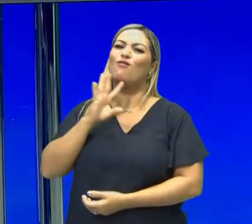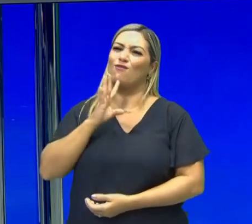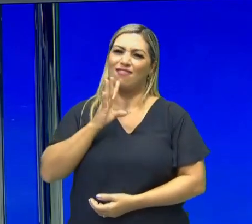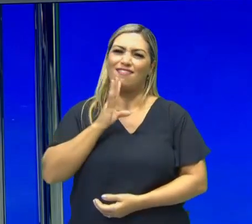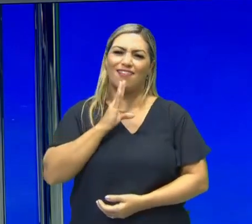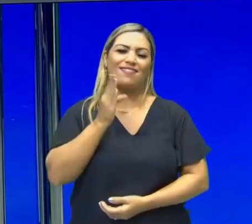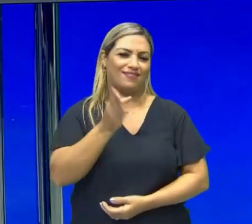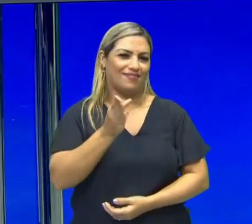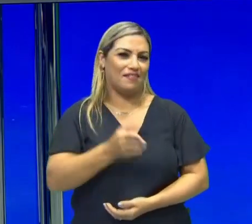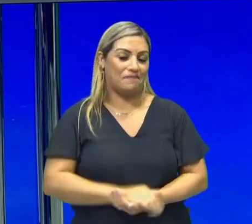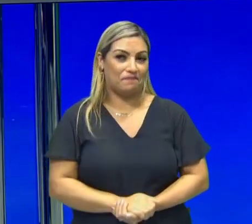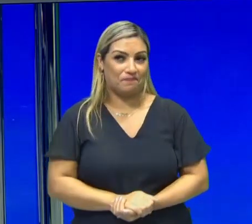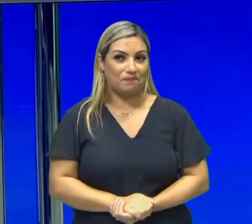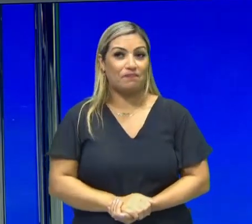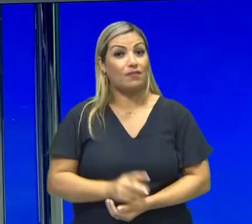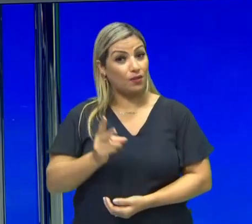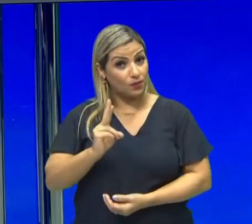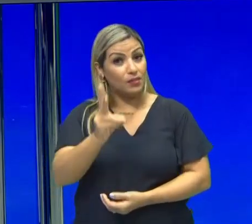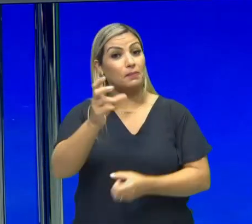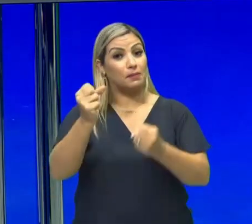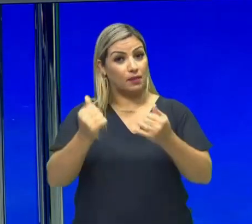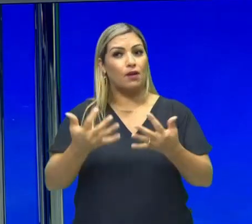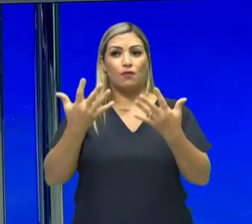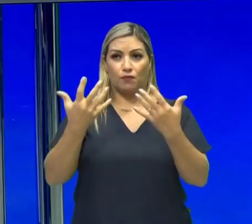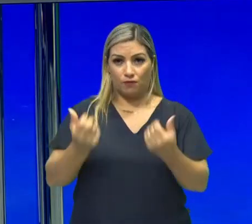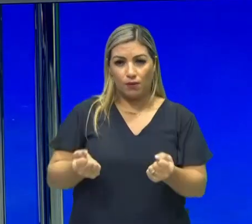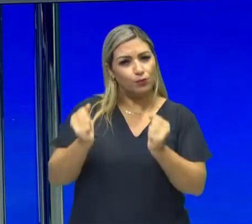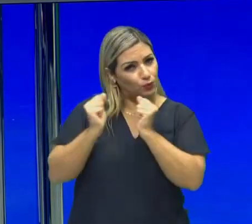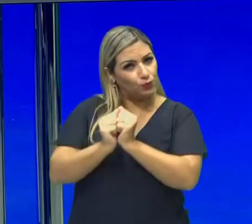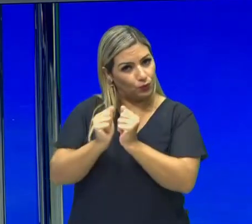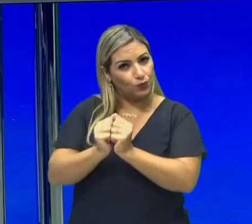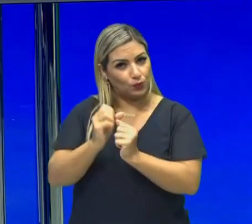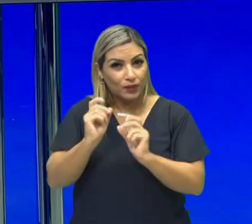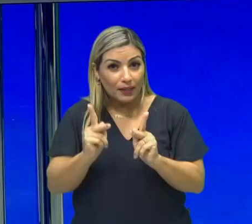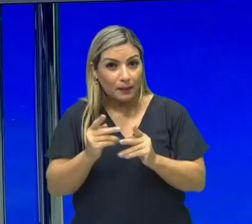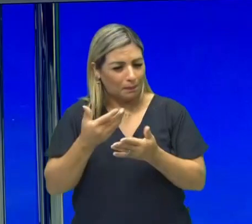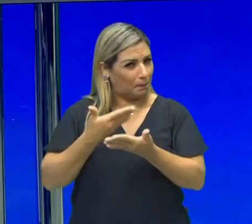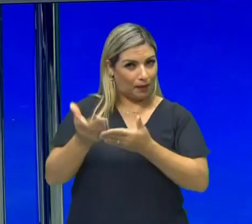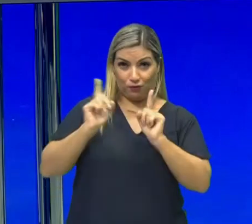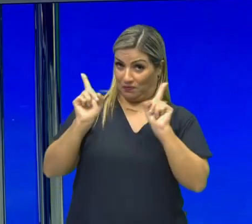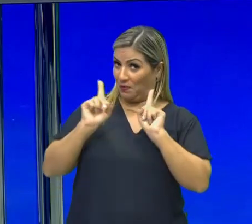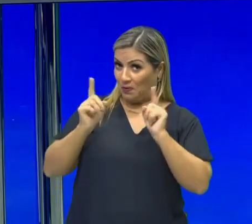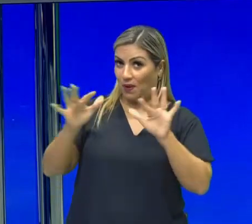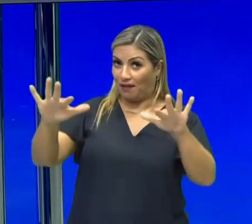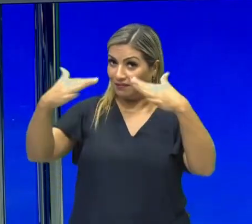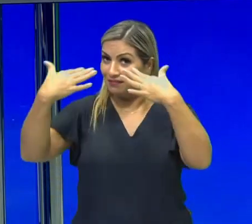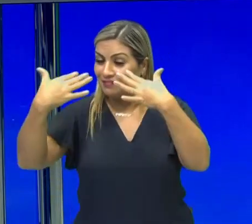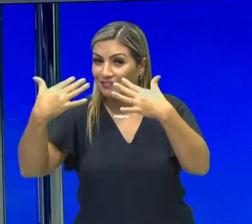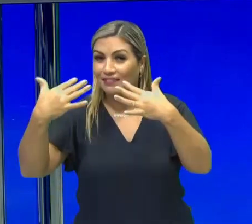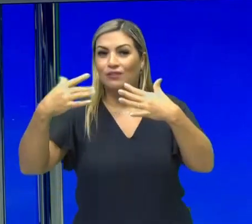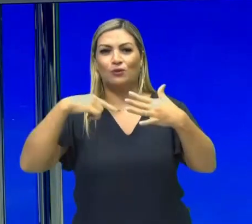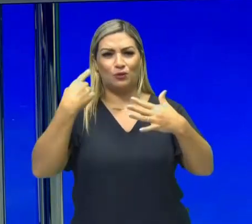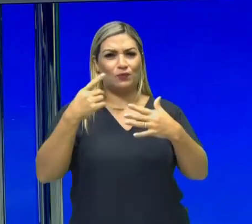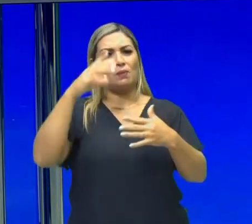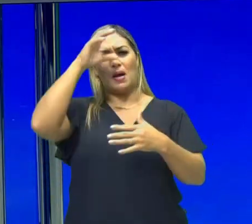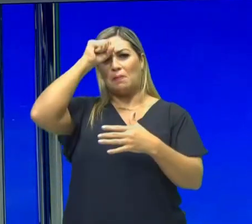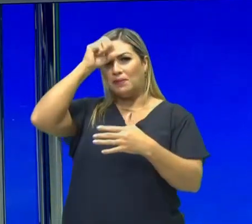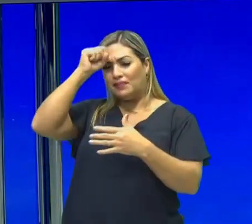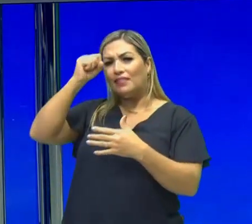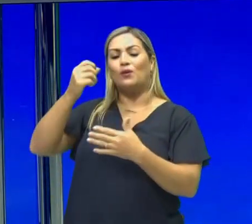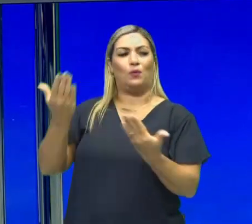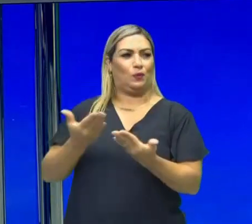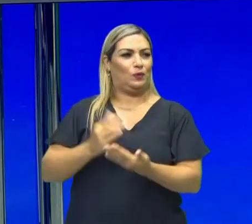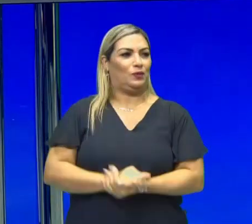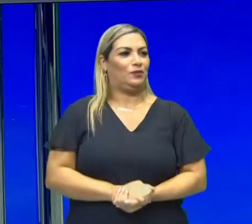Eu sei que você já viu. Como eu estou sempre falando, vamos juntos, tá? Não se perde, não. Presta atenção que nós vamos aprender muito